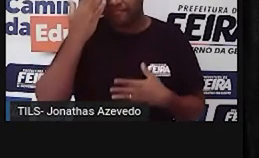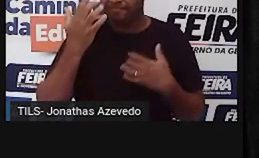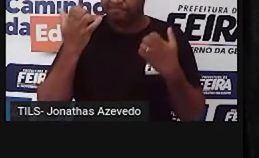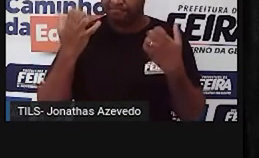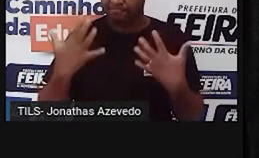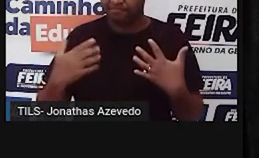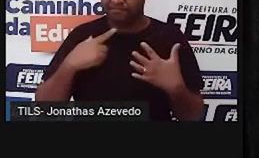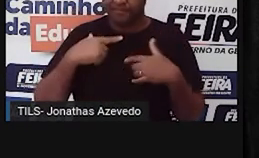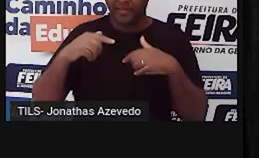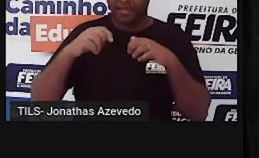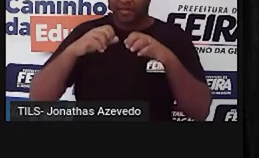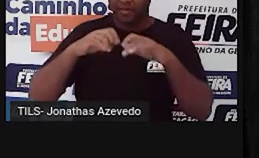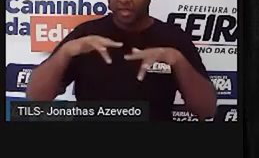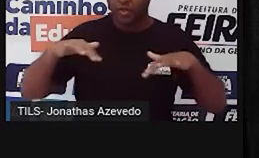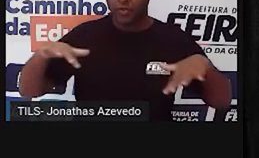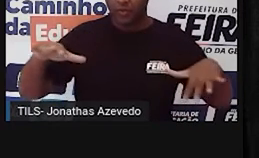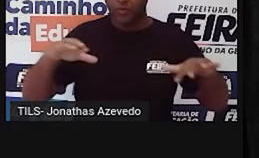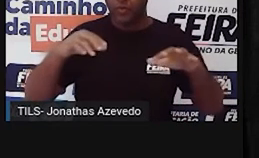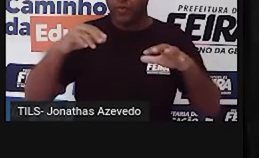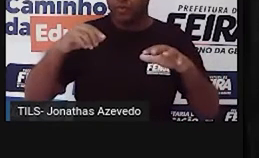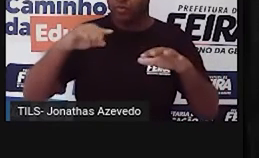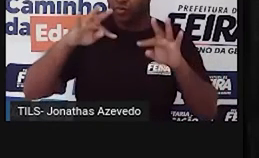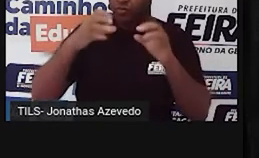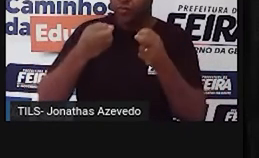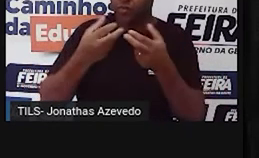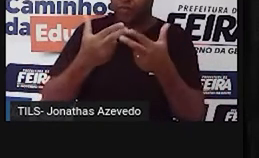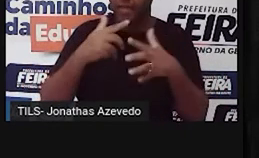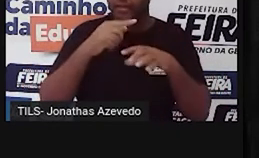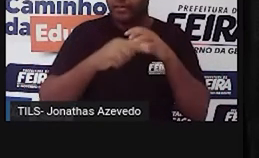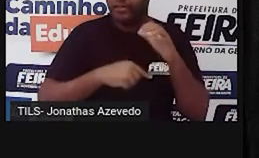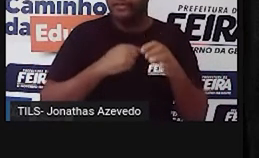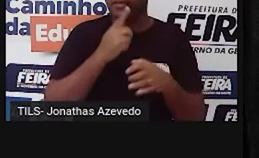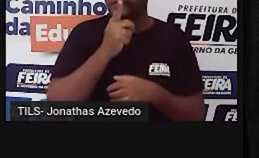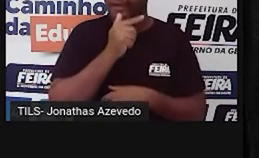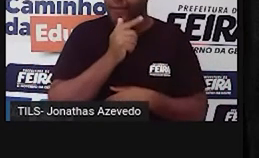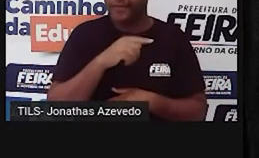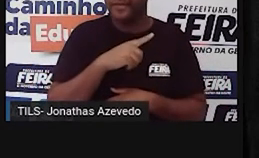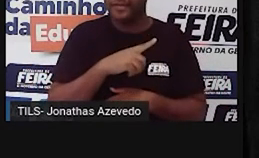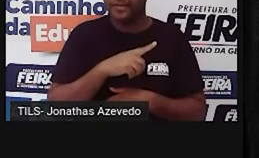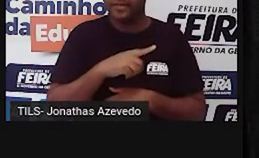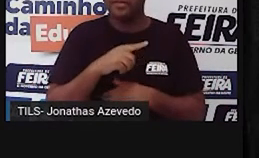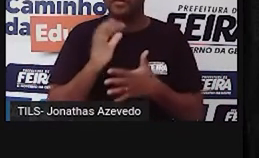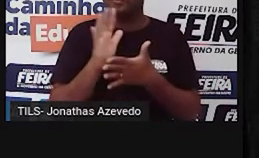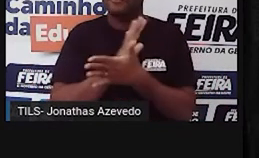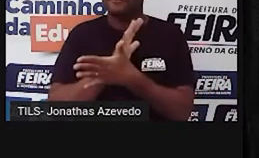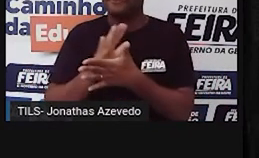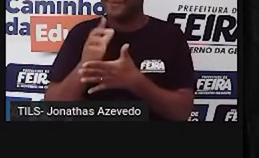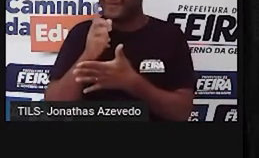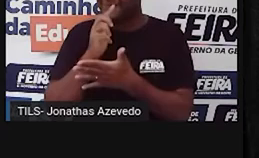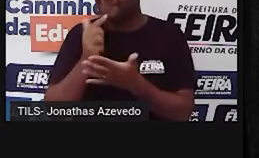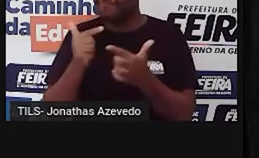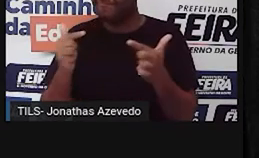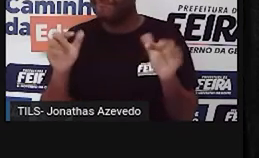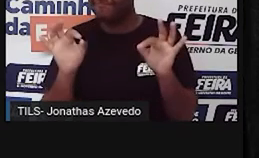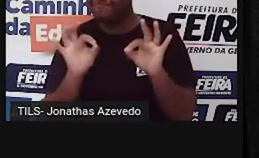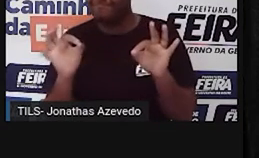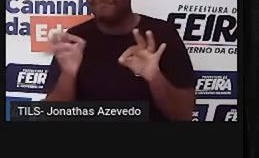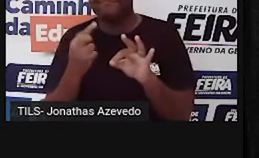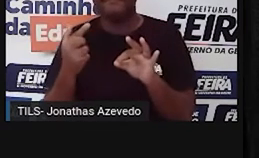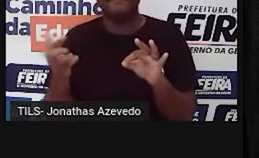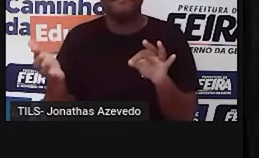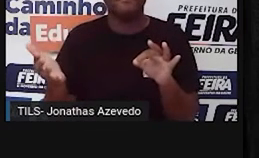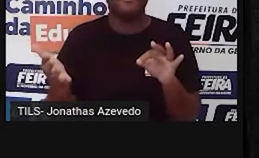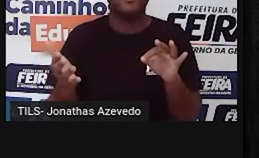maior parte do planeta é composta de água? Então, tem um vazamento em algum lugar. Então, vejamos